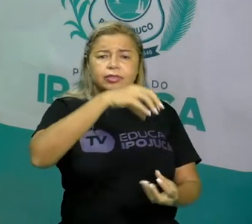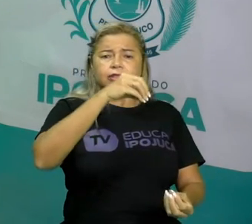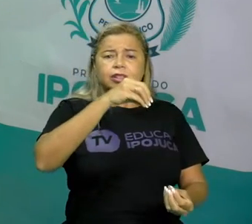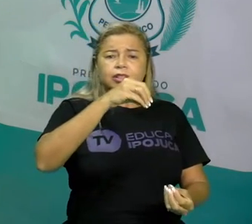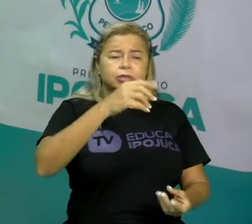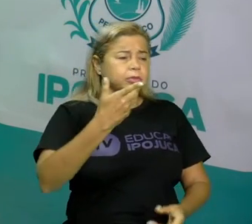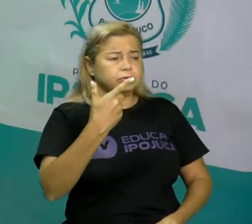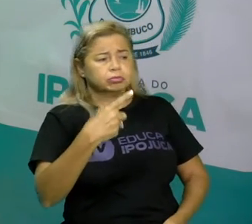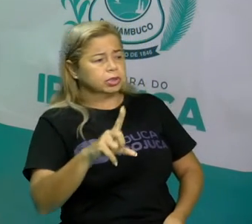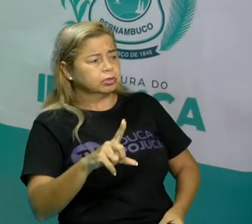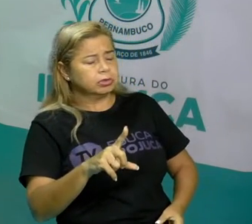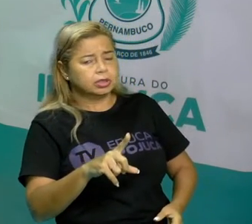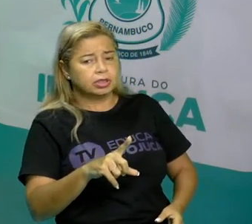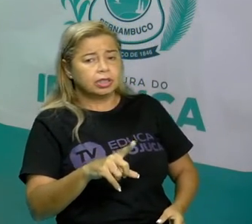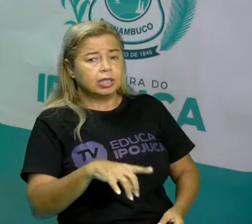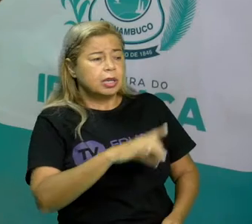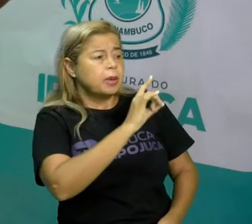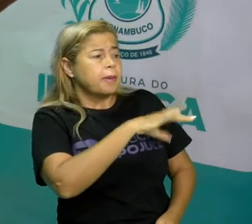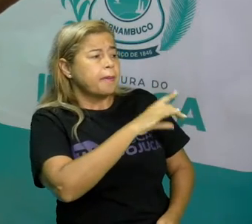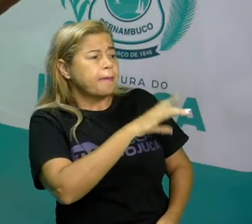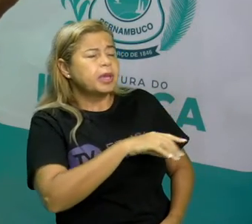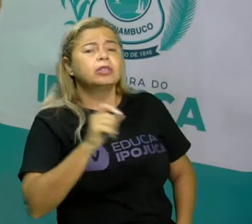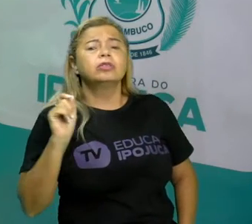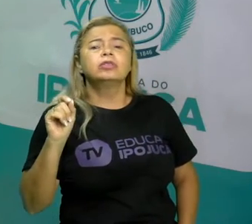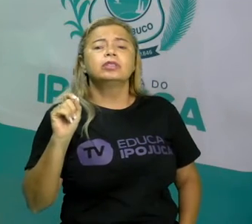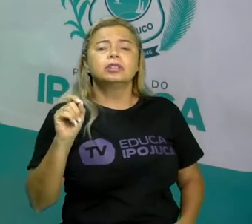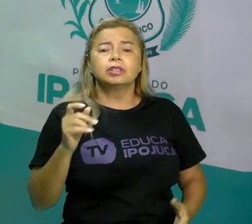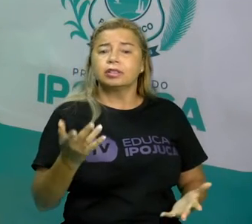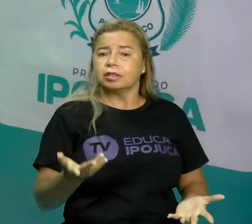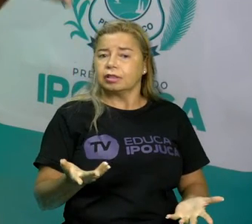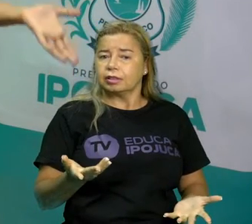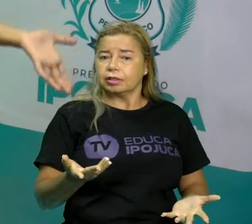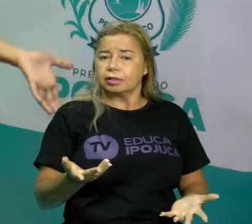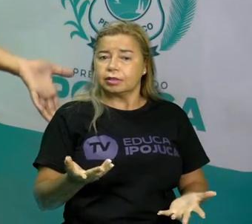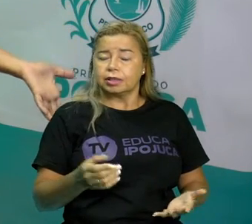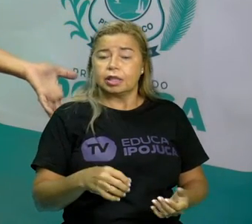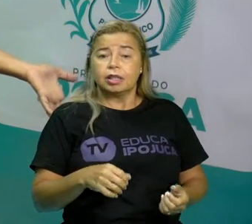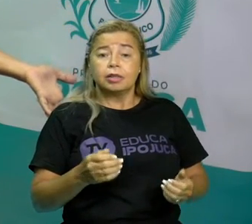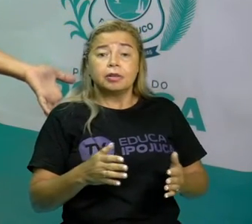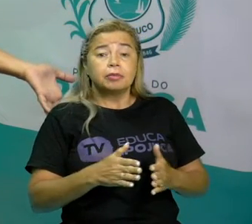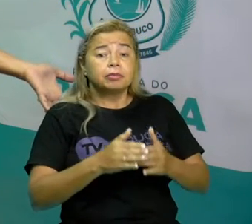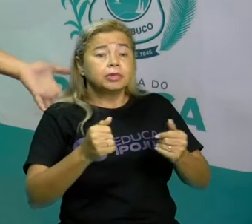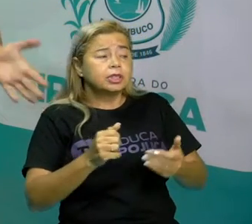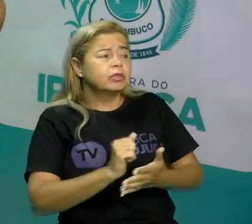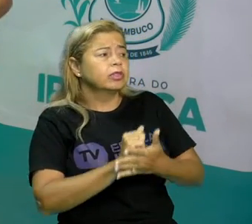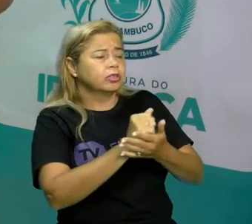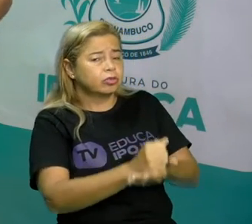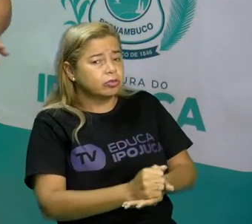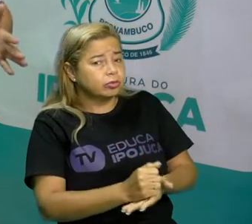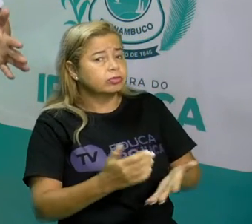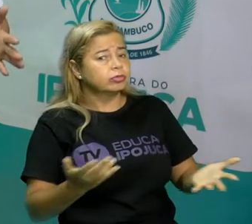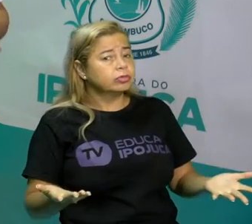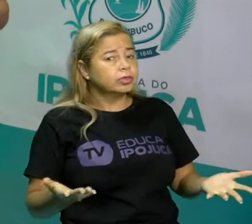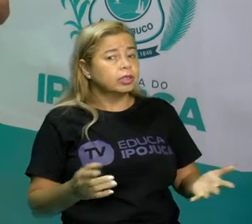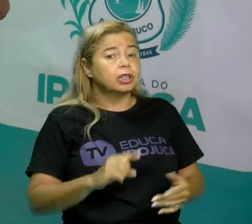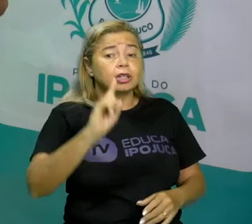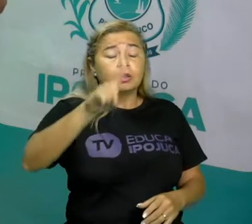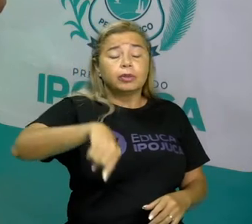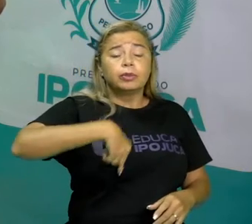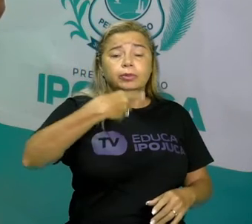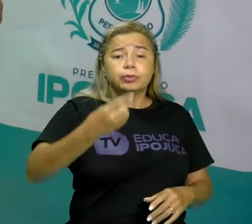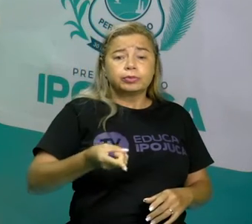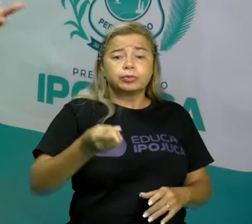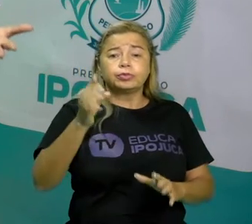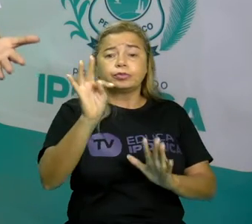Liloca estava medo com o quê, ela saiu pedindo socorro. É compreender. Já a Chapeuzinho, não é? Essa troca de